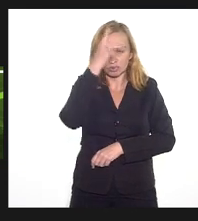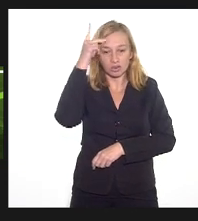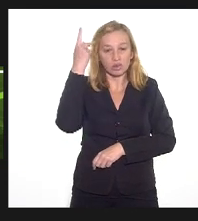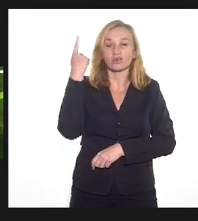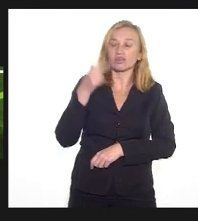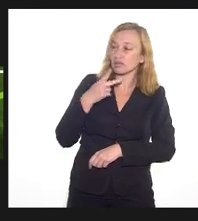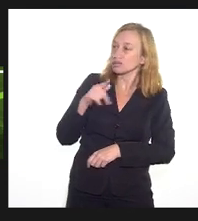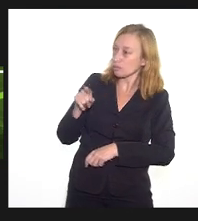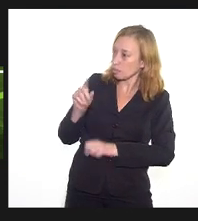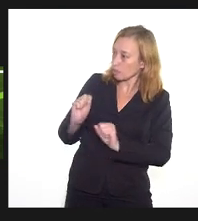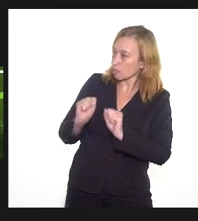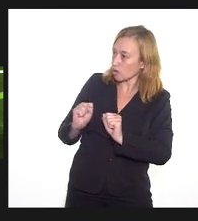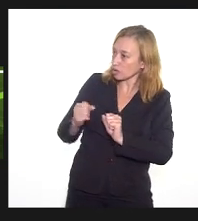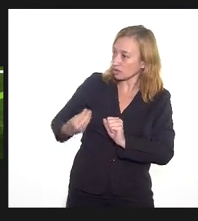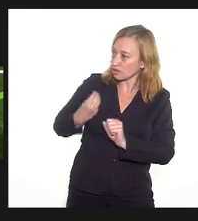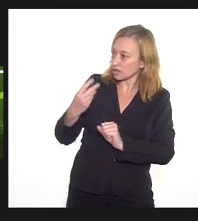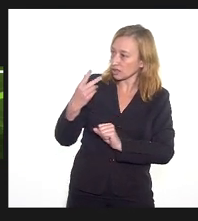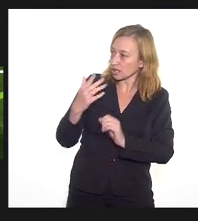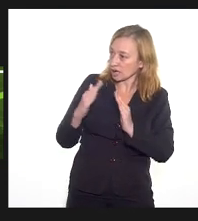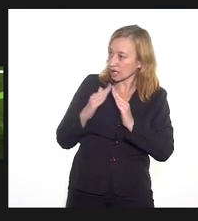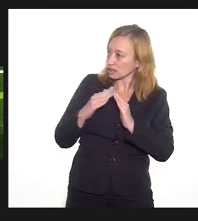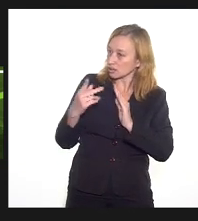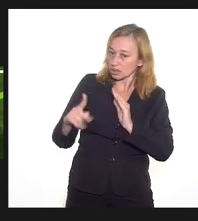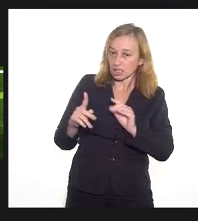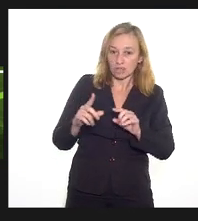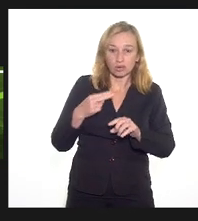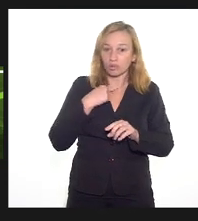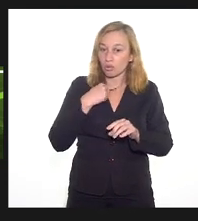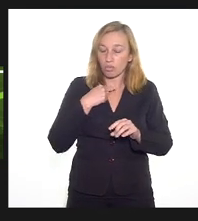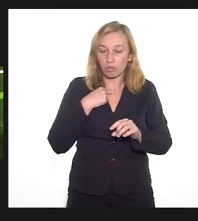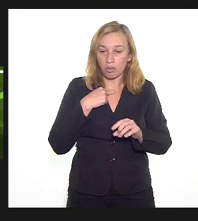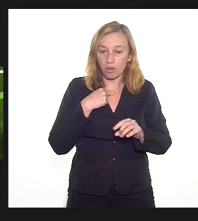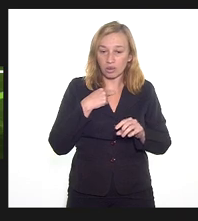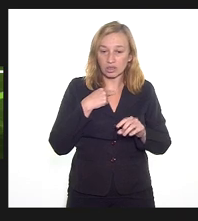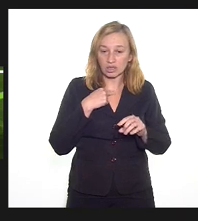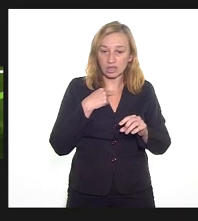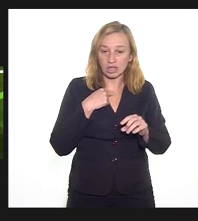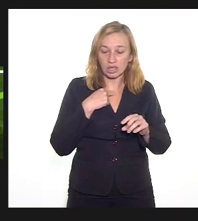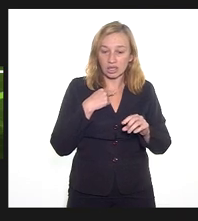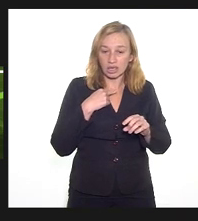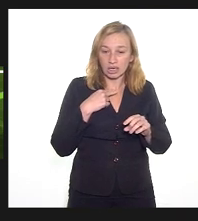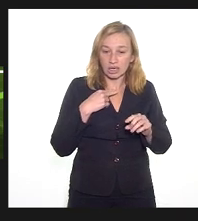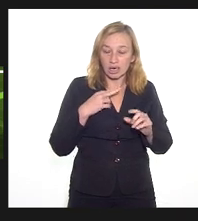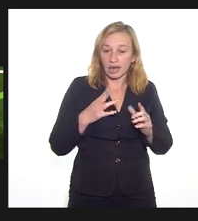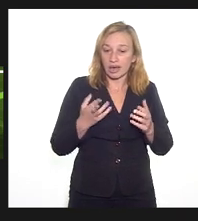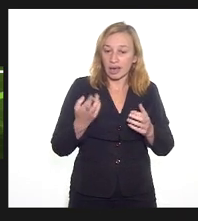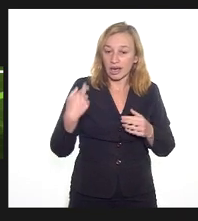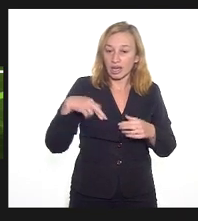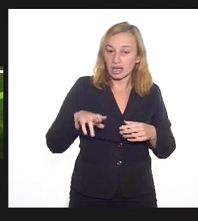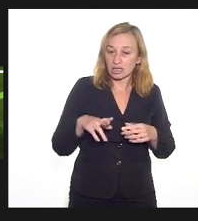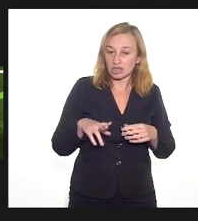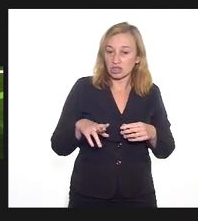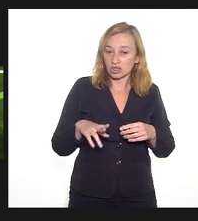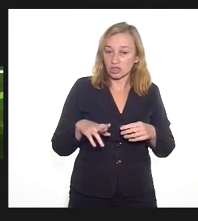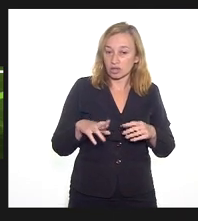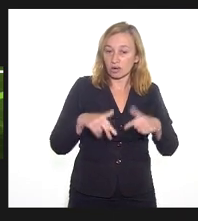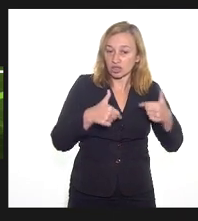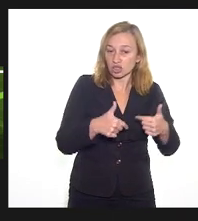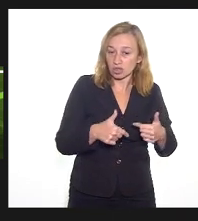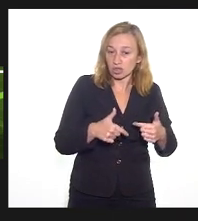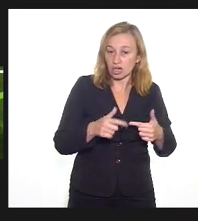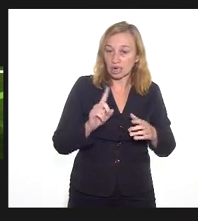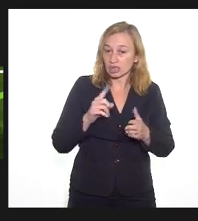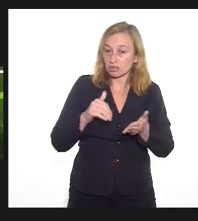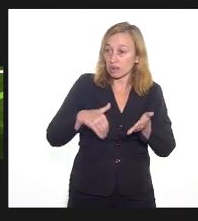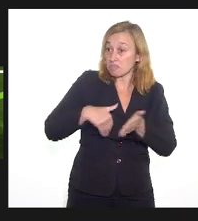ficar na casa de vocês, só não tocam mais a macumba de vocês aí. Então, tem acontecido isso aqui em campos agora. Eles não têm expulsado as